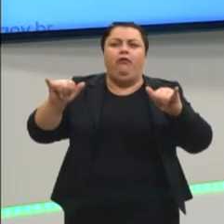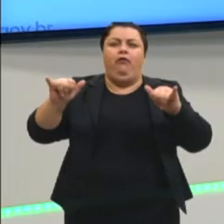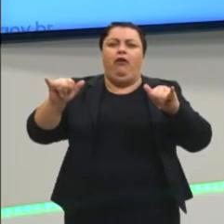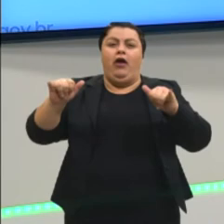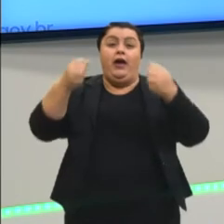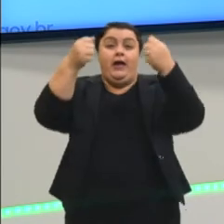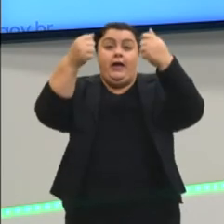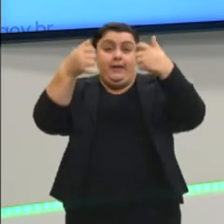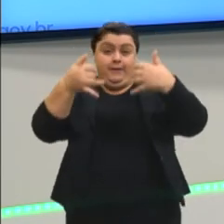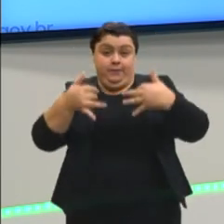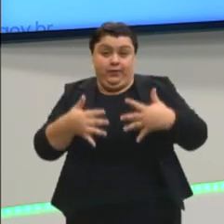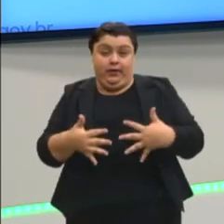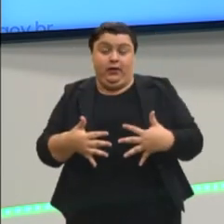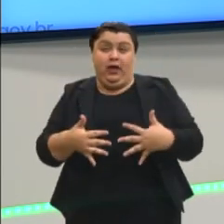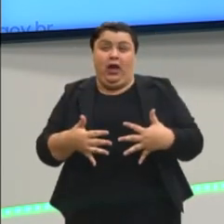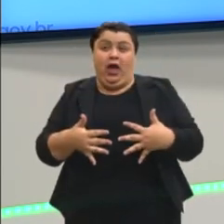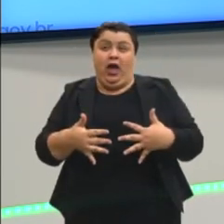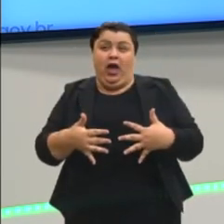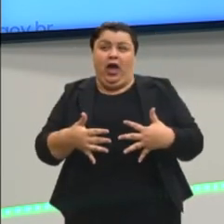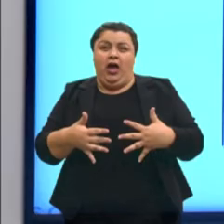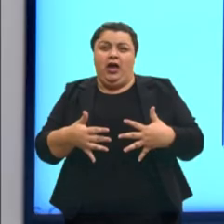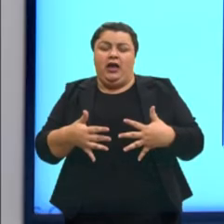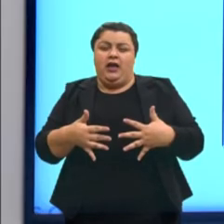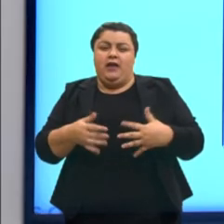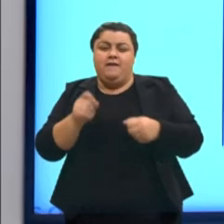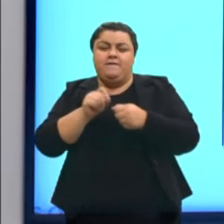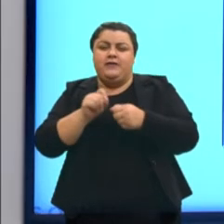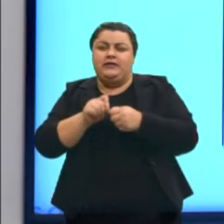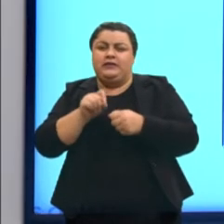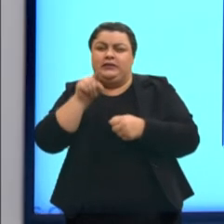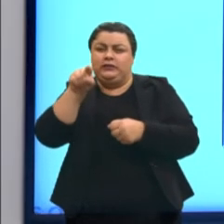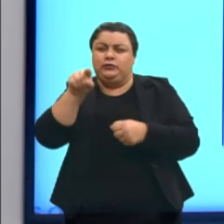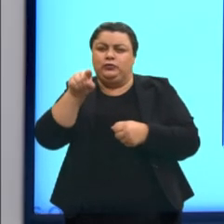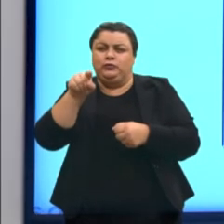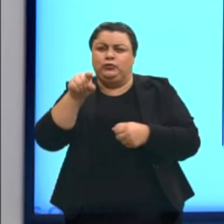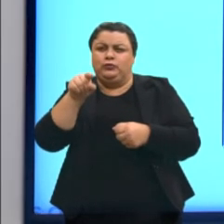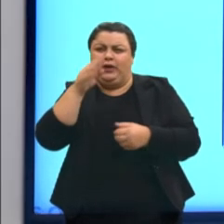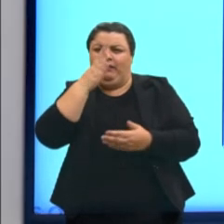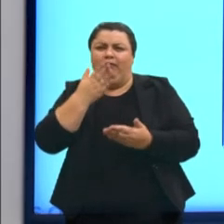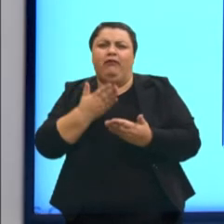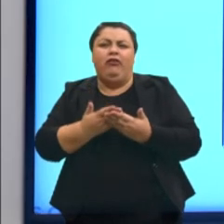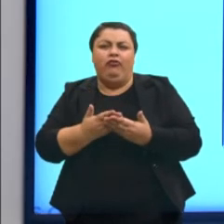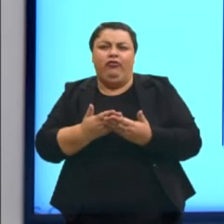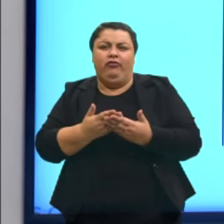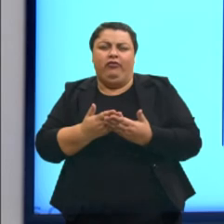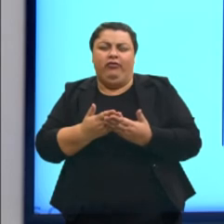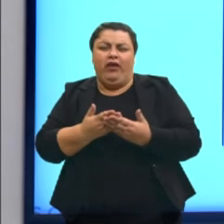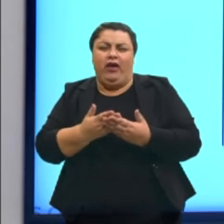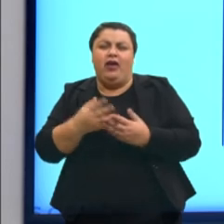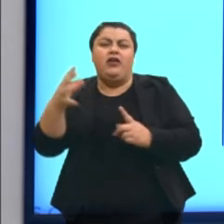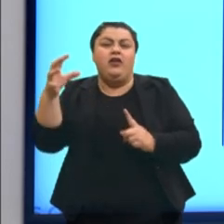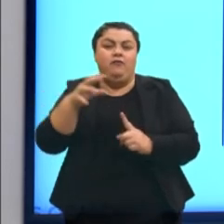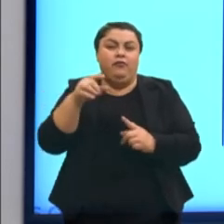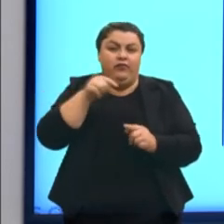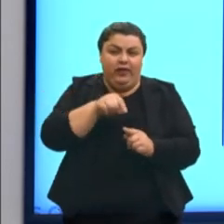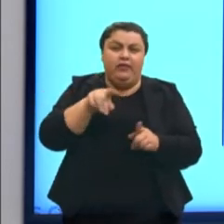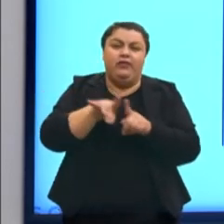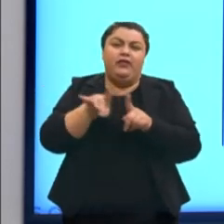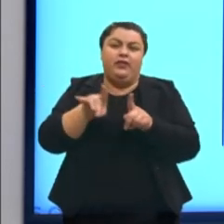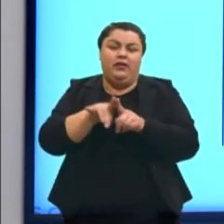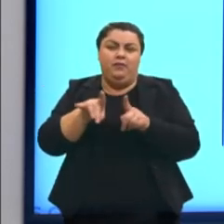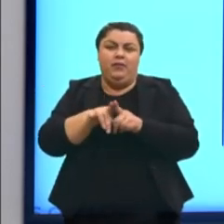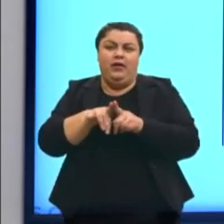explicar, convencer e persuadir. E ela vai se opor a essa linguagem